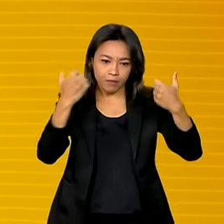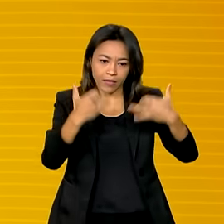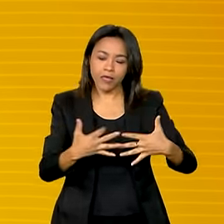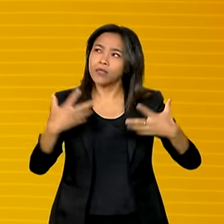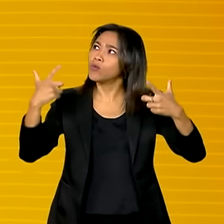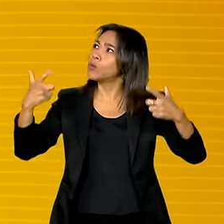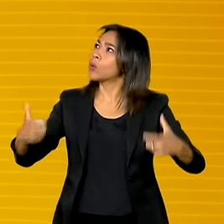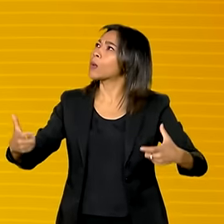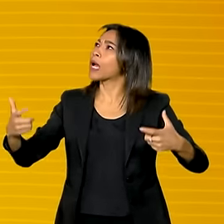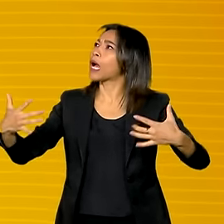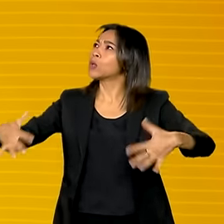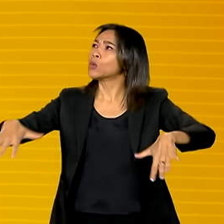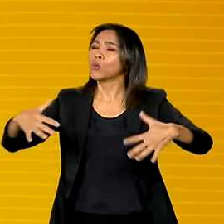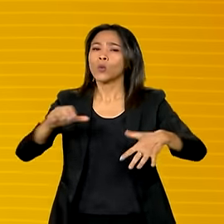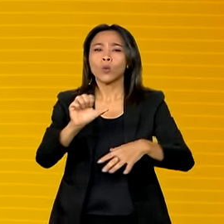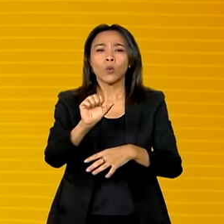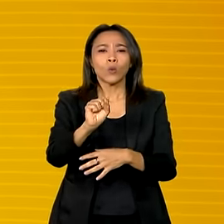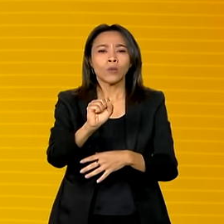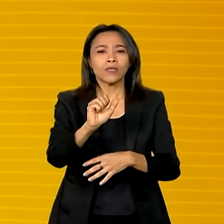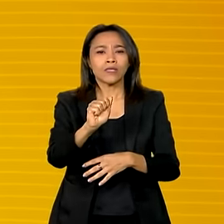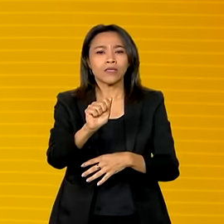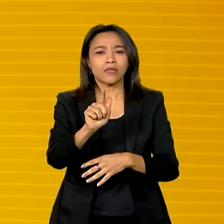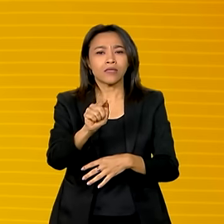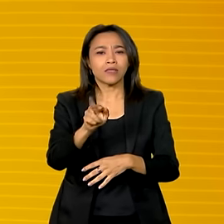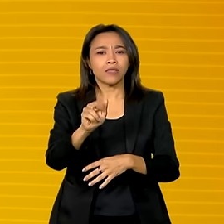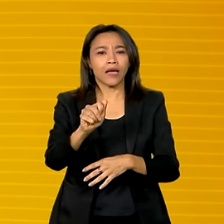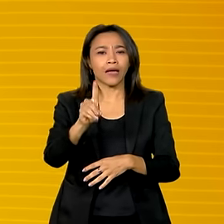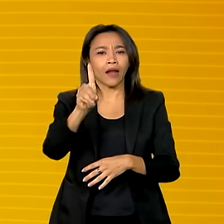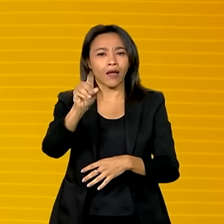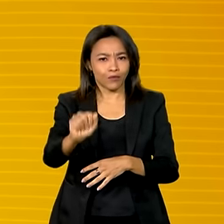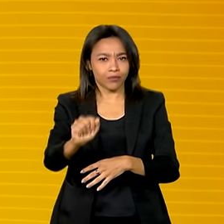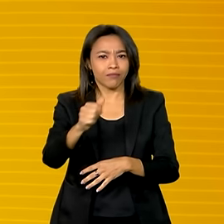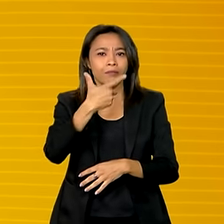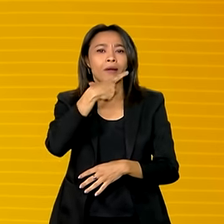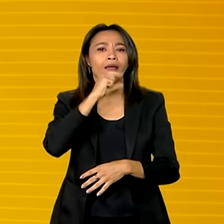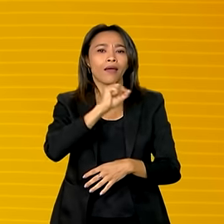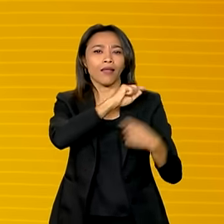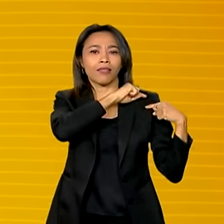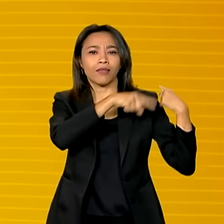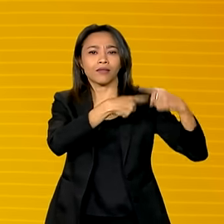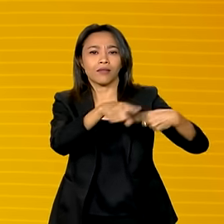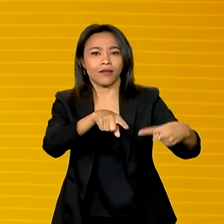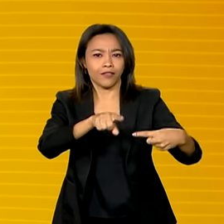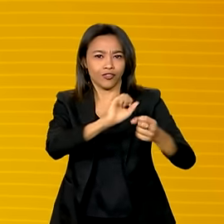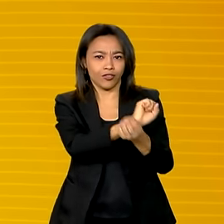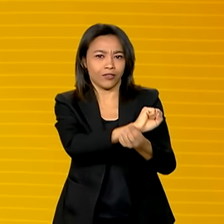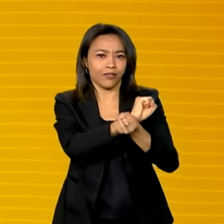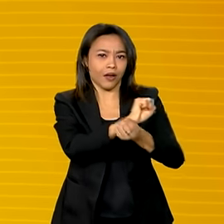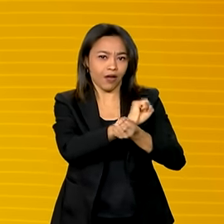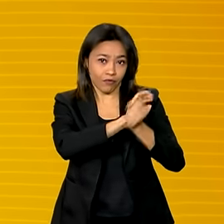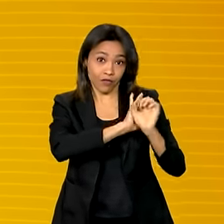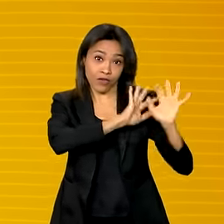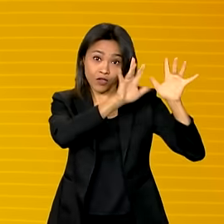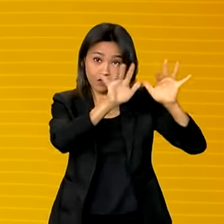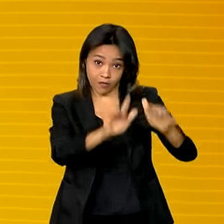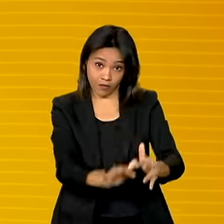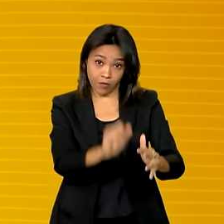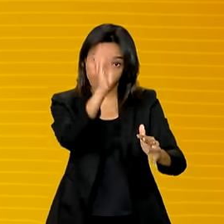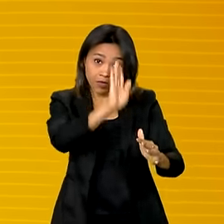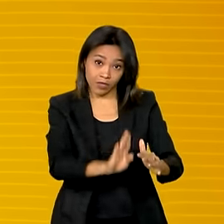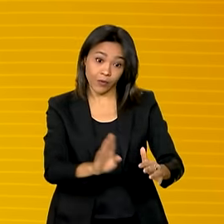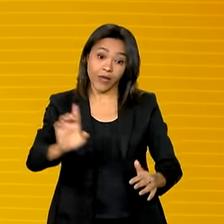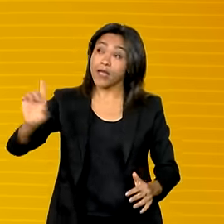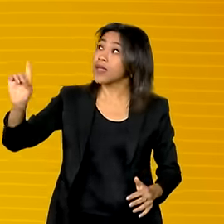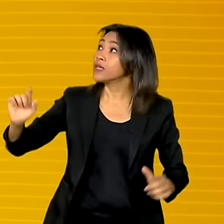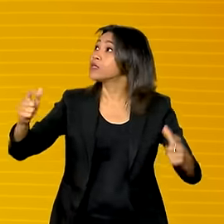sagrado para descendentes de escravos que vieram para o Brasil. A verdade é que isso aqui